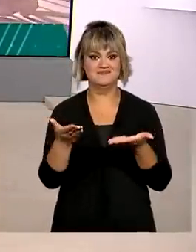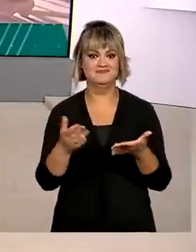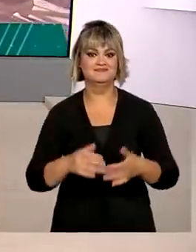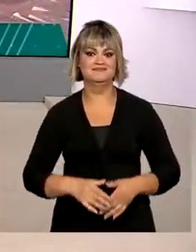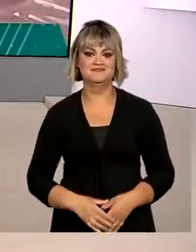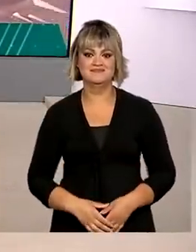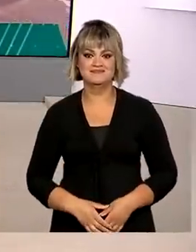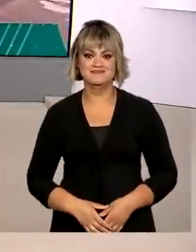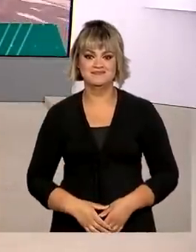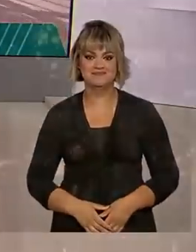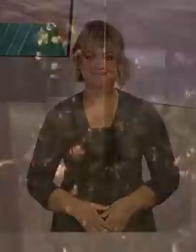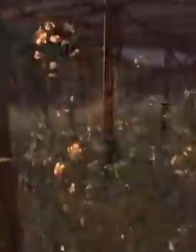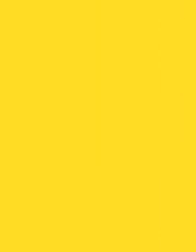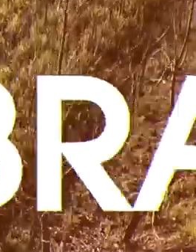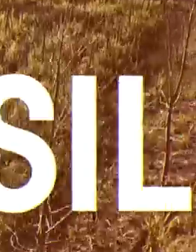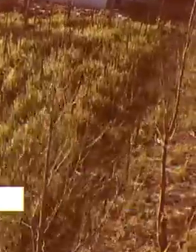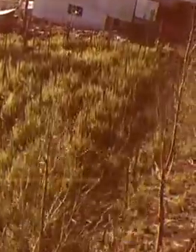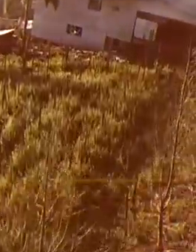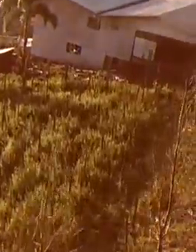já está no ar.